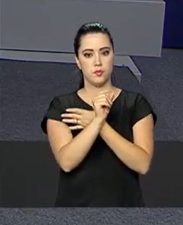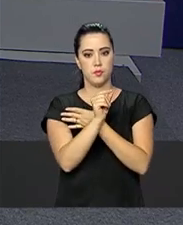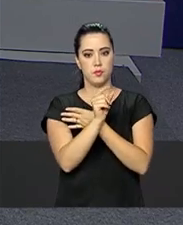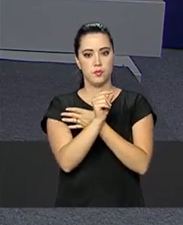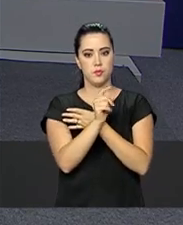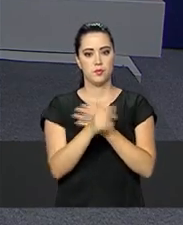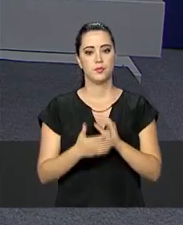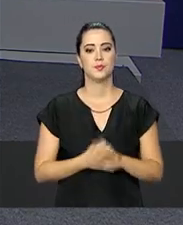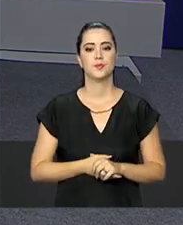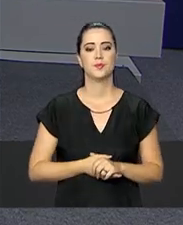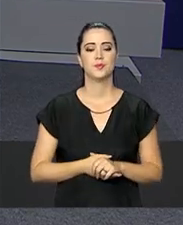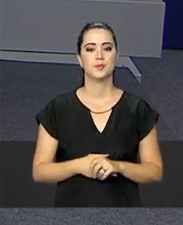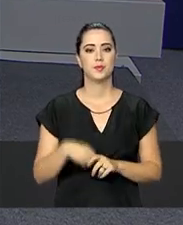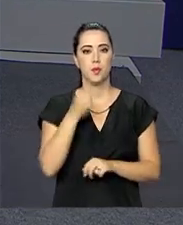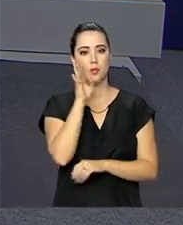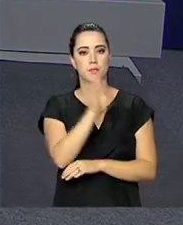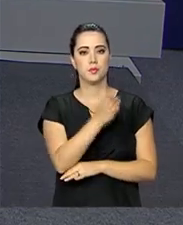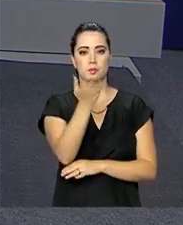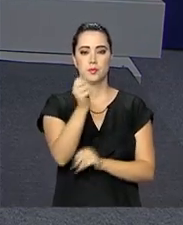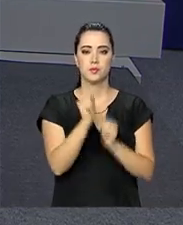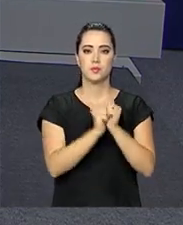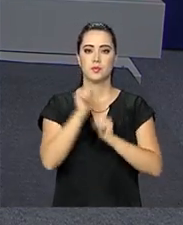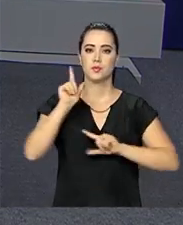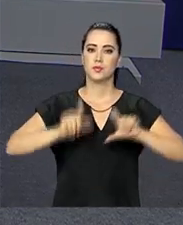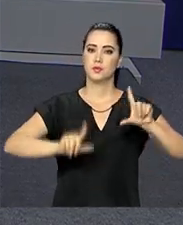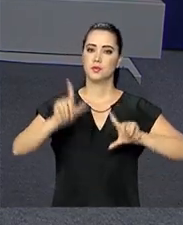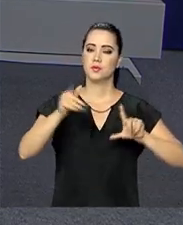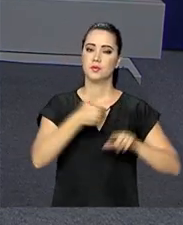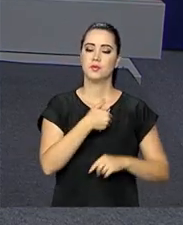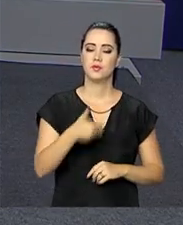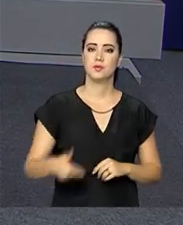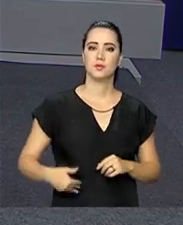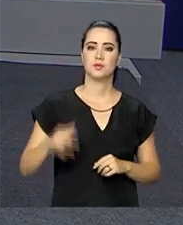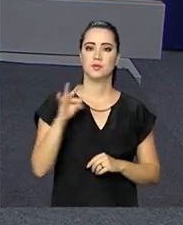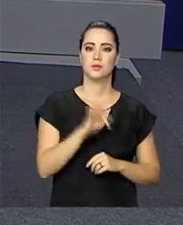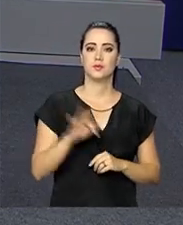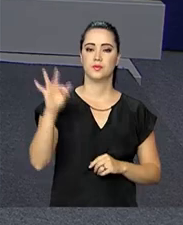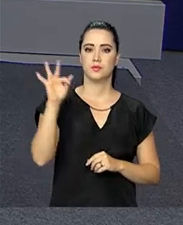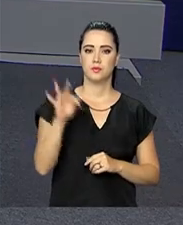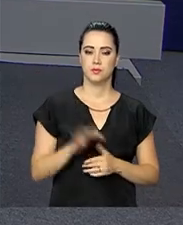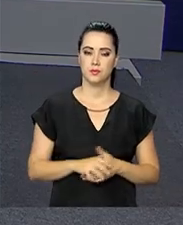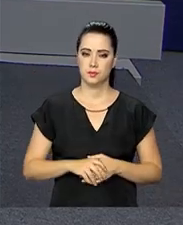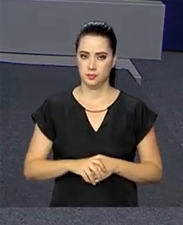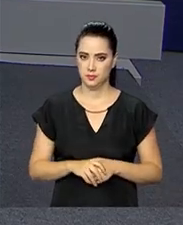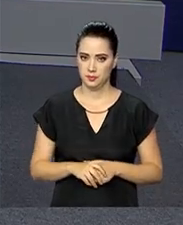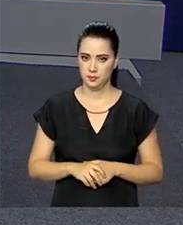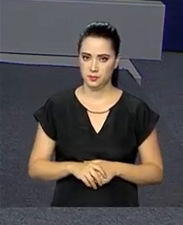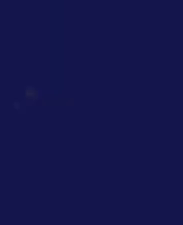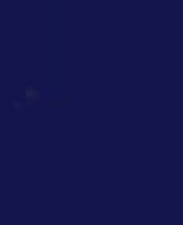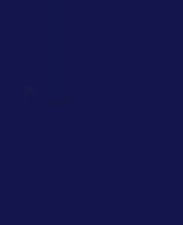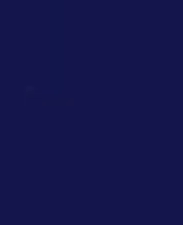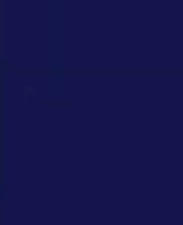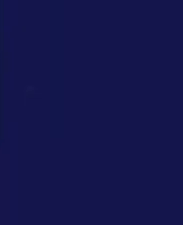nosso perfil no Twitter. Uma boa tarde para você e continue com a gente aqui na NBR, a TV do Governo Federal.